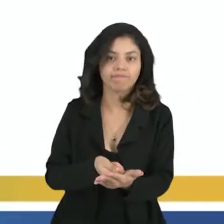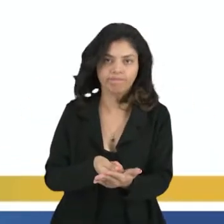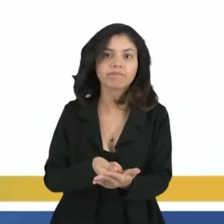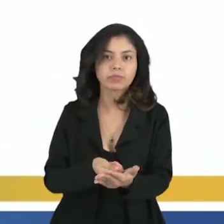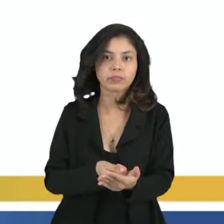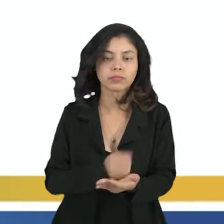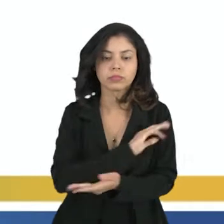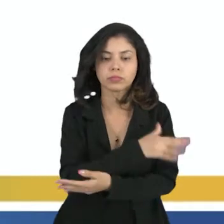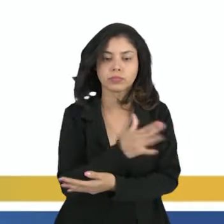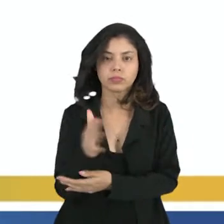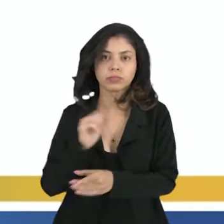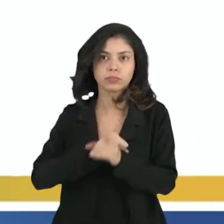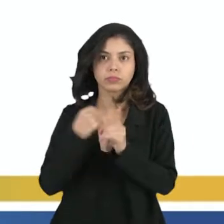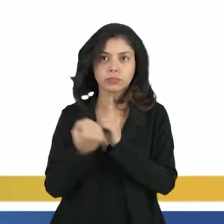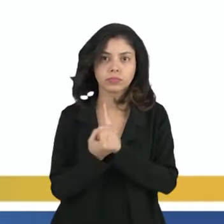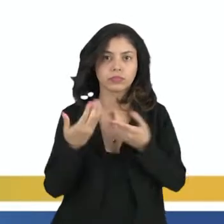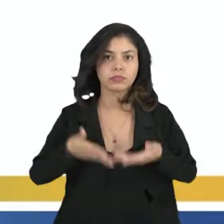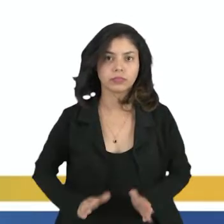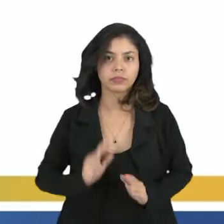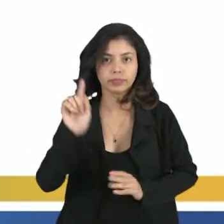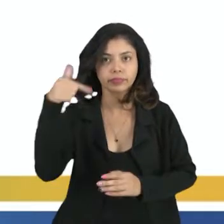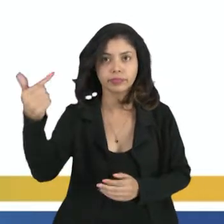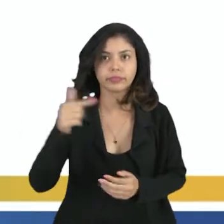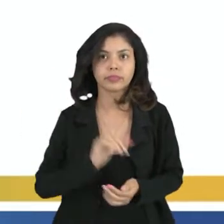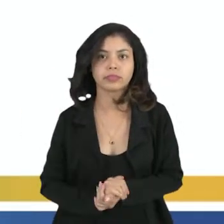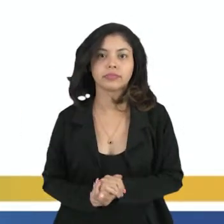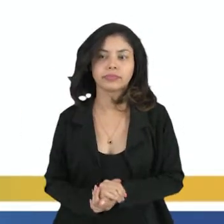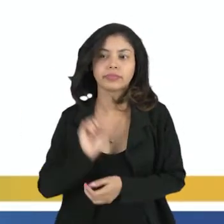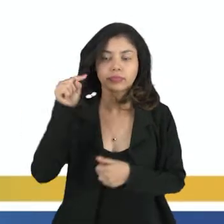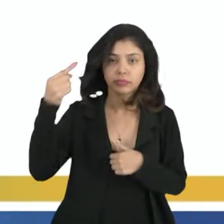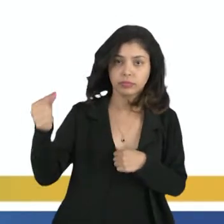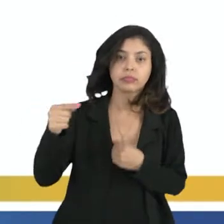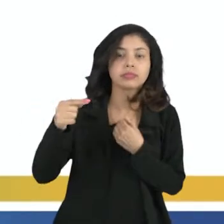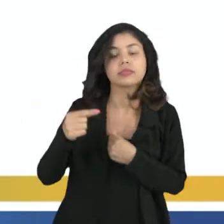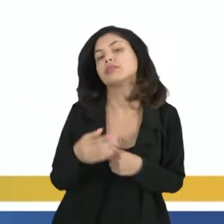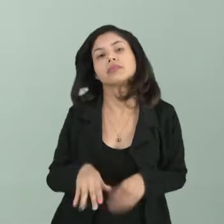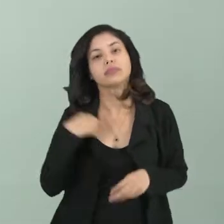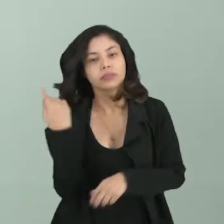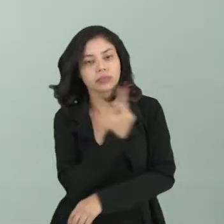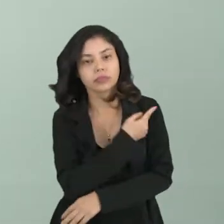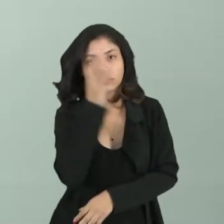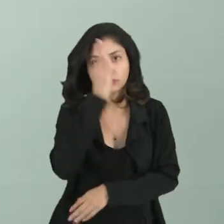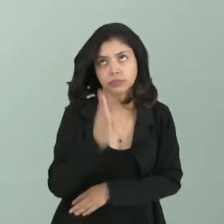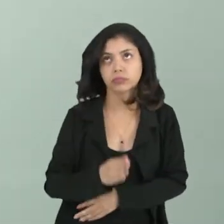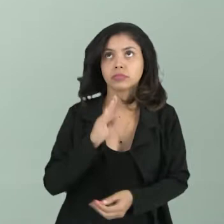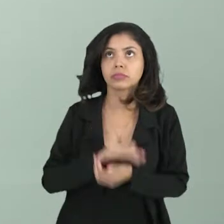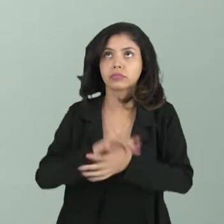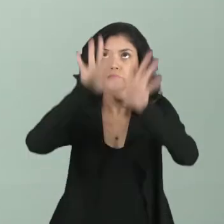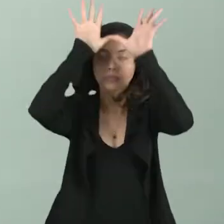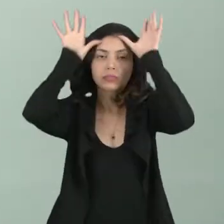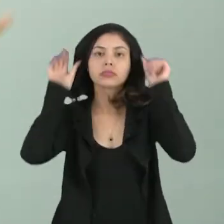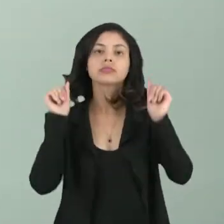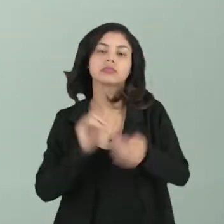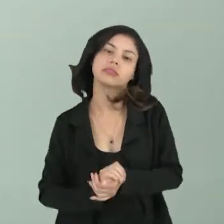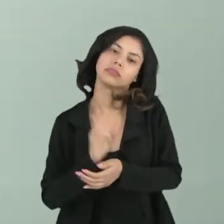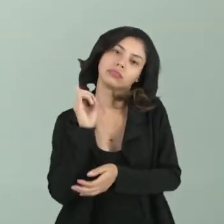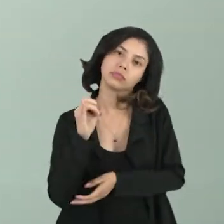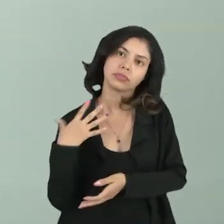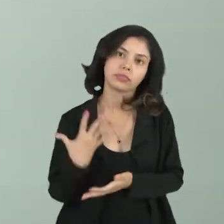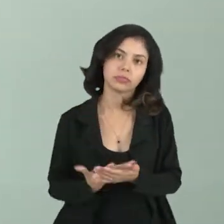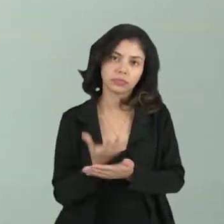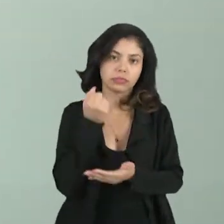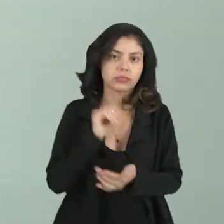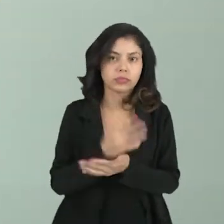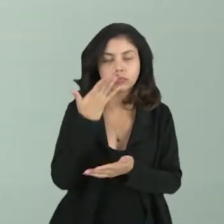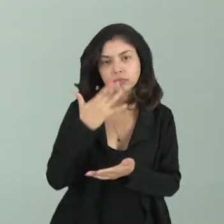No meio social que você nasce, que é aquela que a gente está lá, né? Digamos, nós aqui brasileiro, acriano, se nós pegarmos